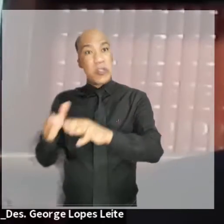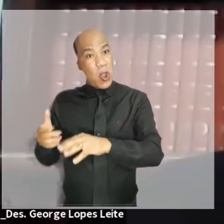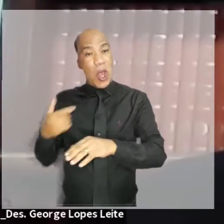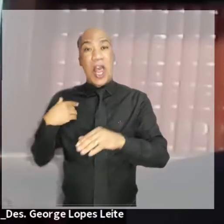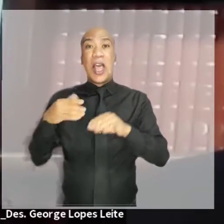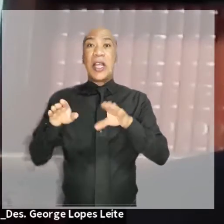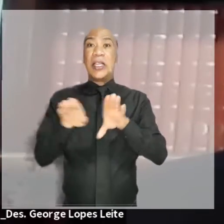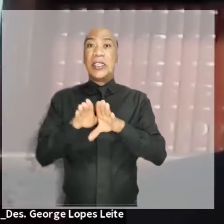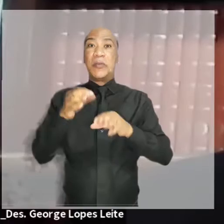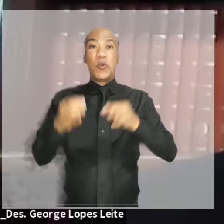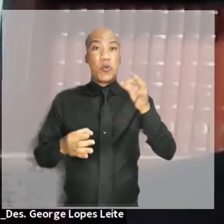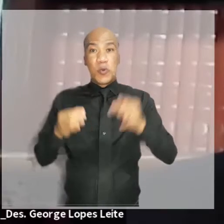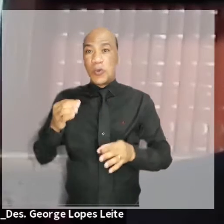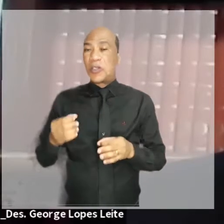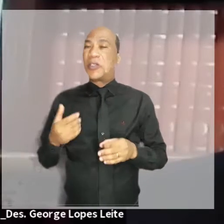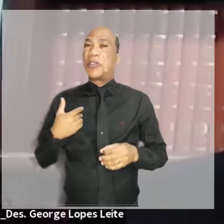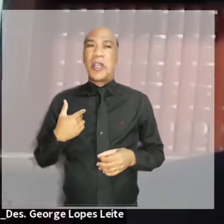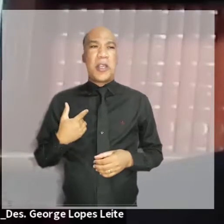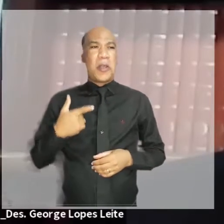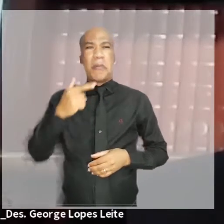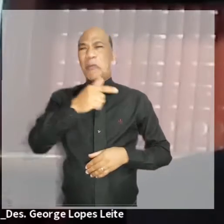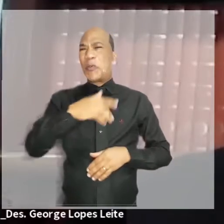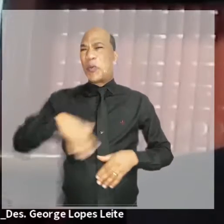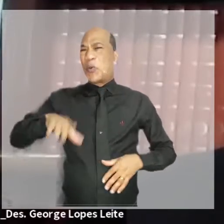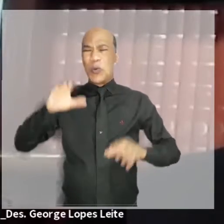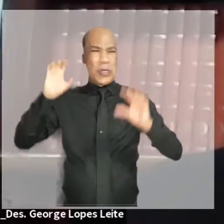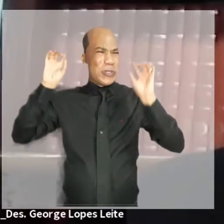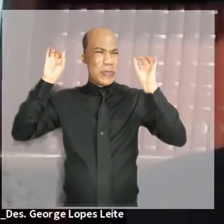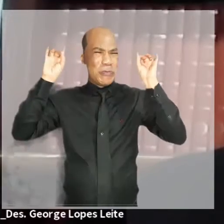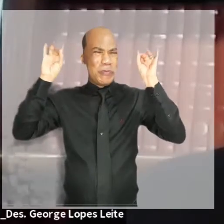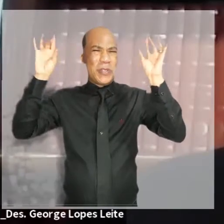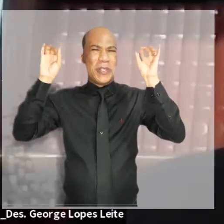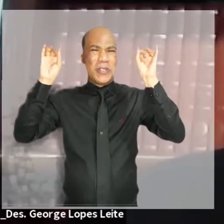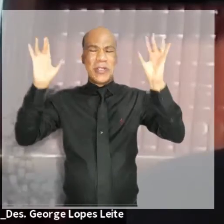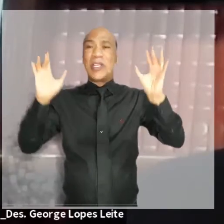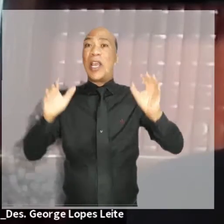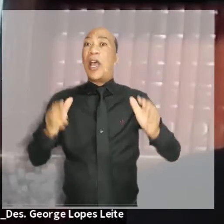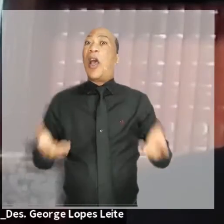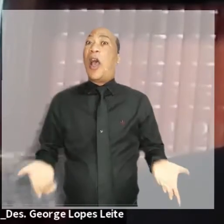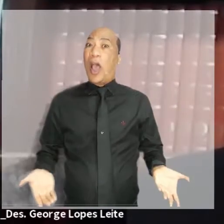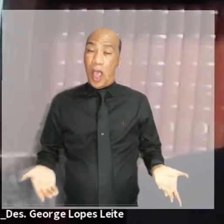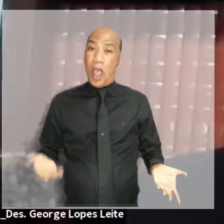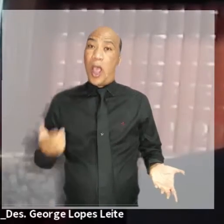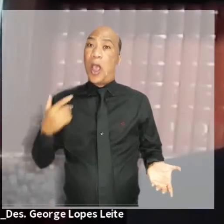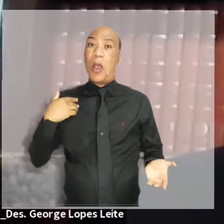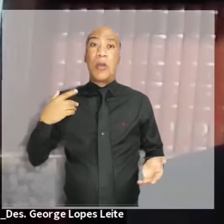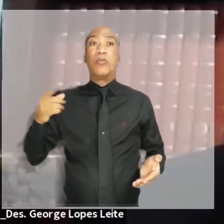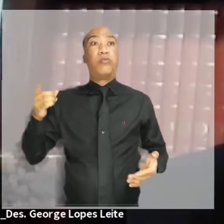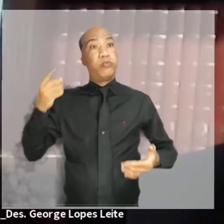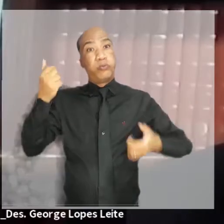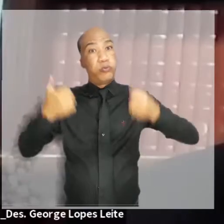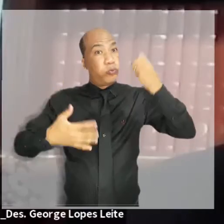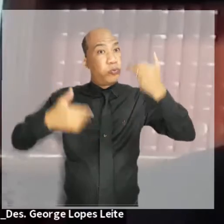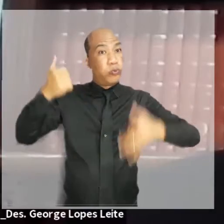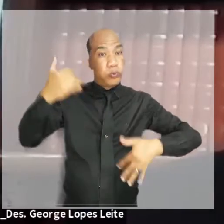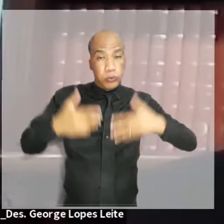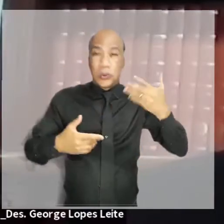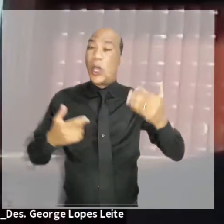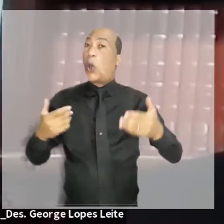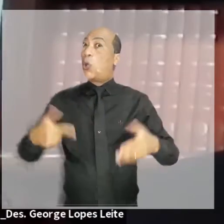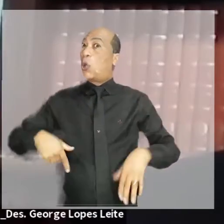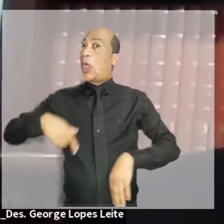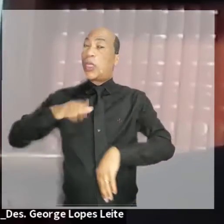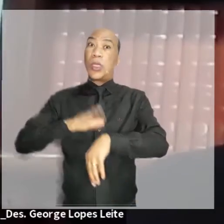convite da nossa escola e desse Tribunal de Justiça para o abrilhantamento tão necessário e importante nesse